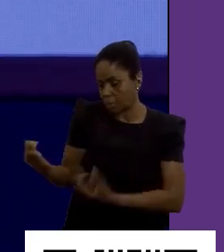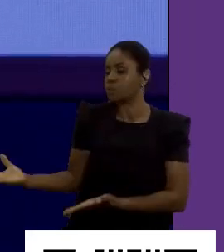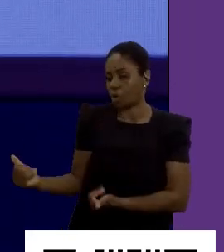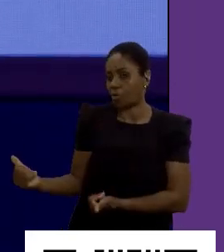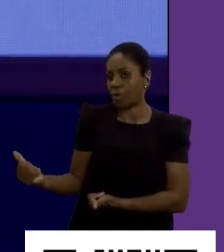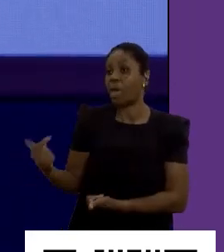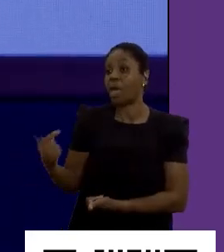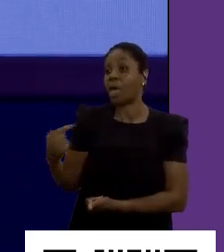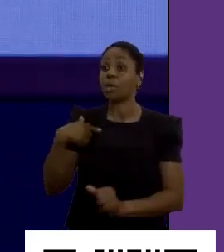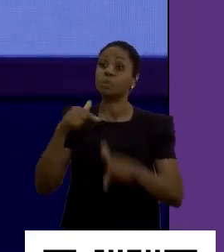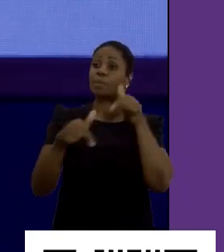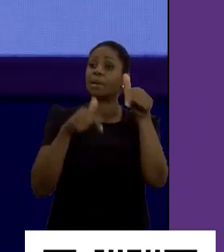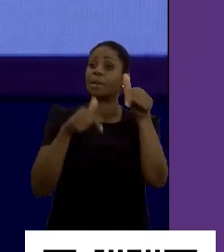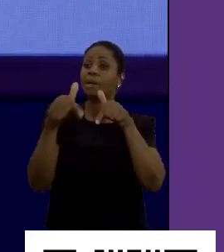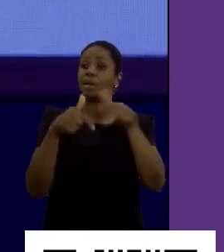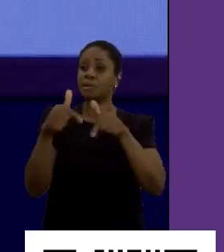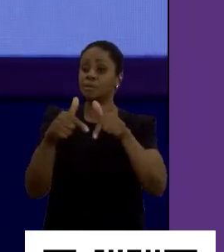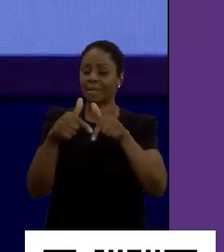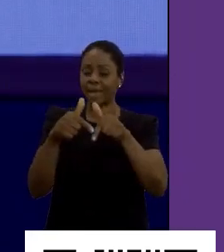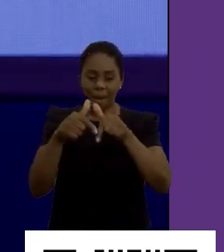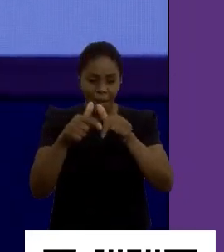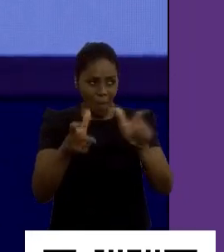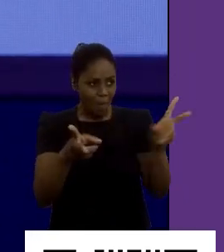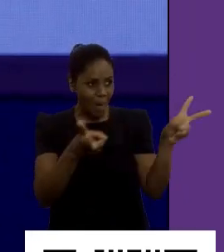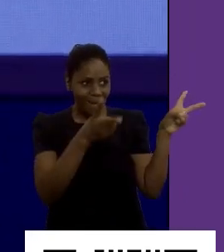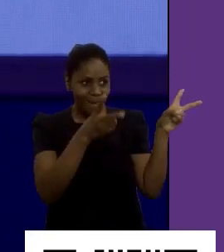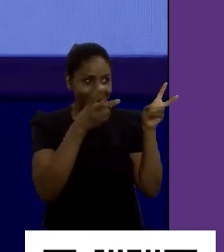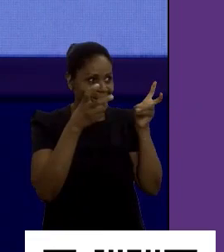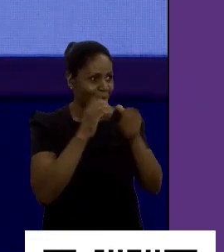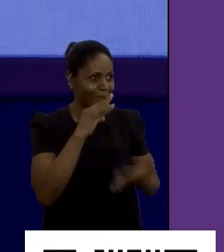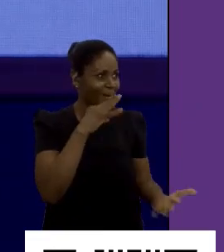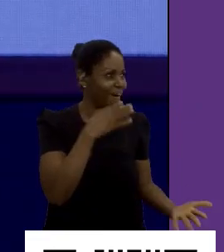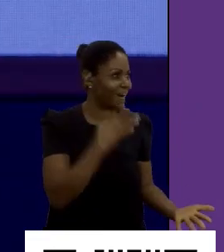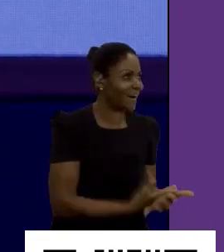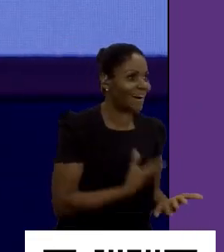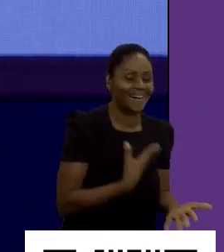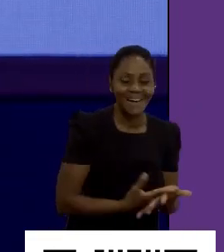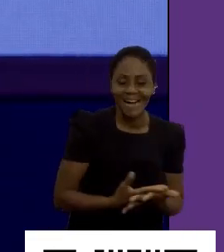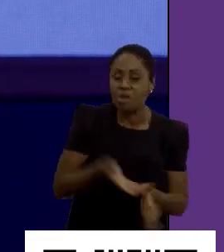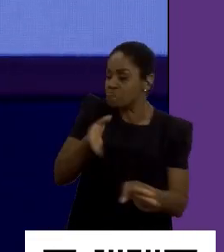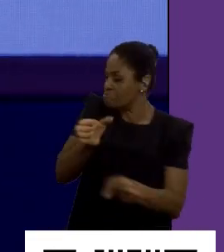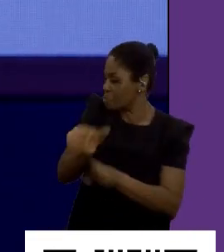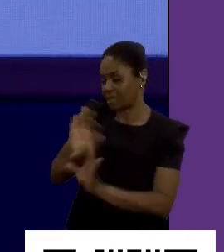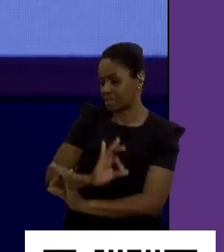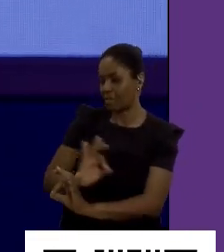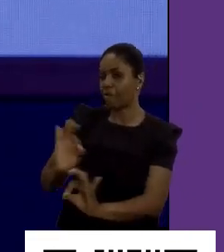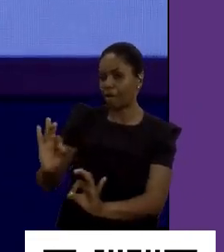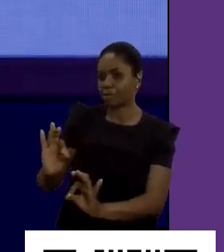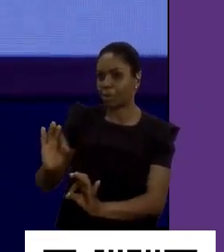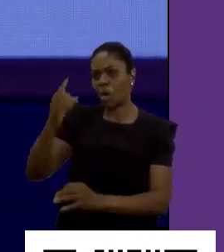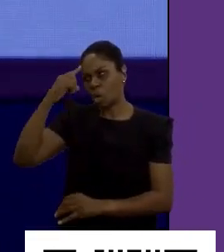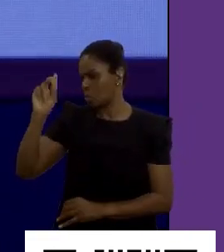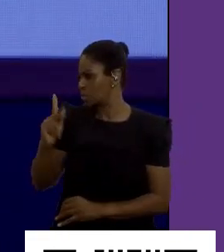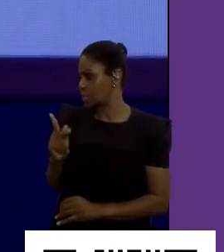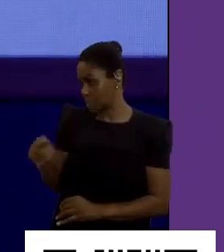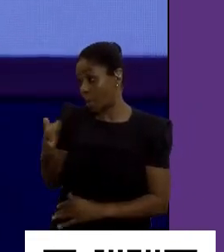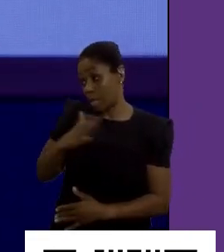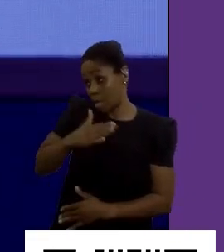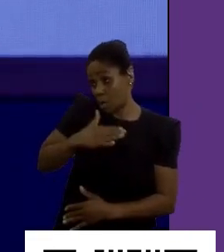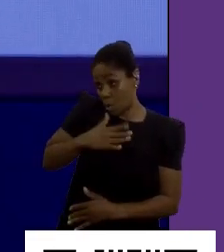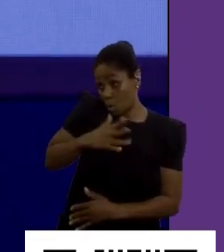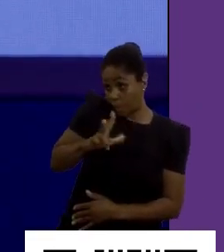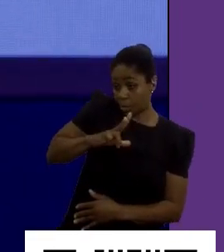eu tenho feito um trabalho que faz o olho brilhar, porque o jovem, ele às vezes precisa dessa orientação. Eu não sei se esse é o caso, mas no meu caso,